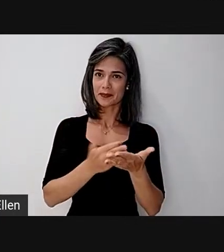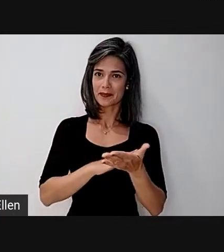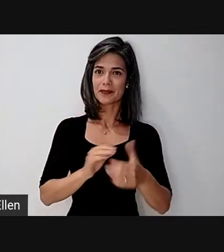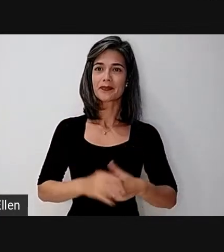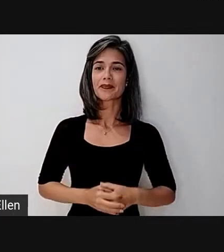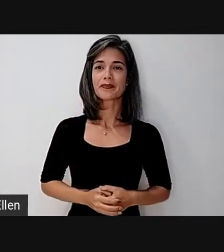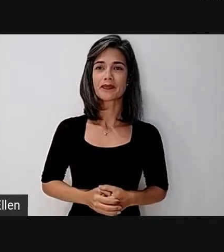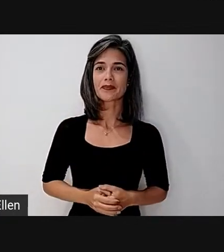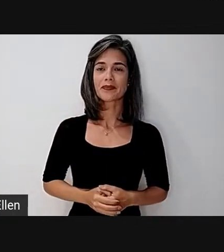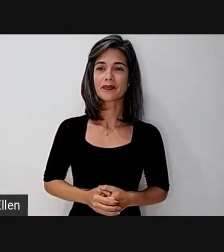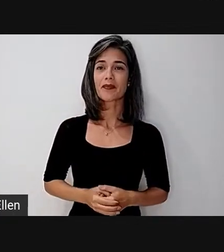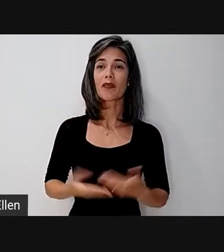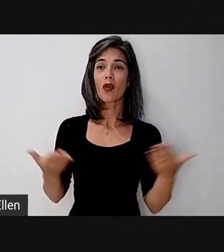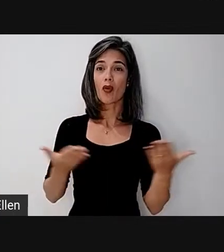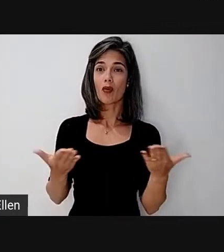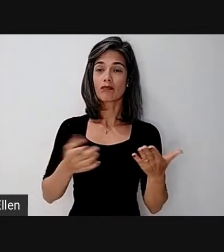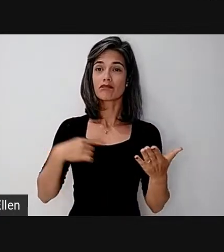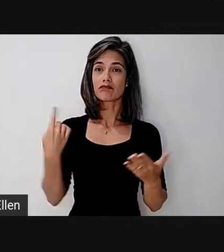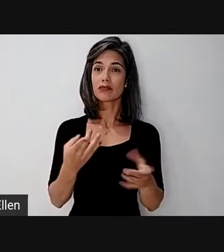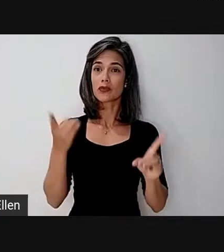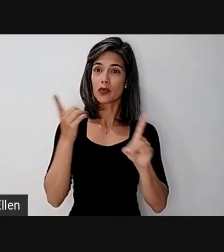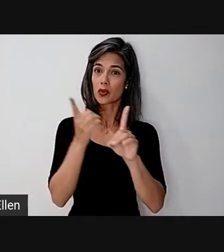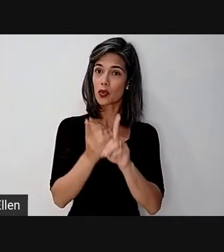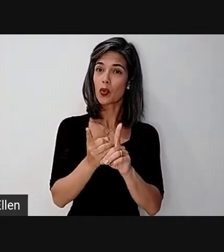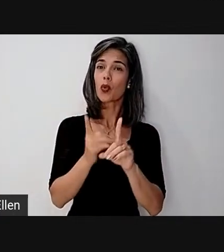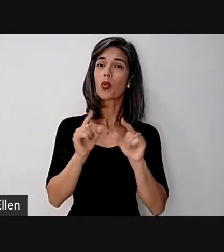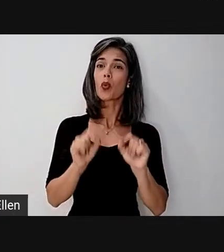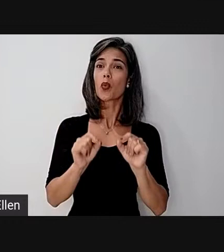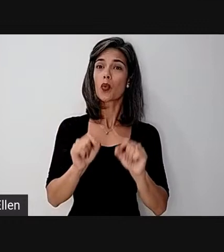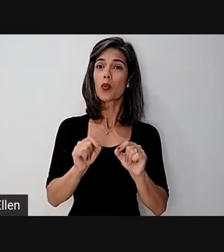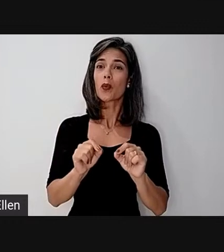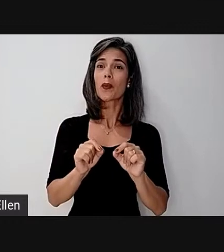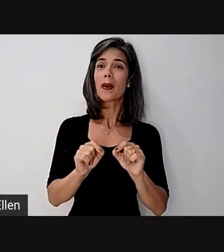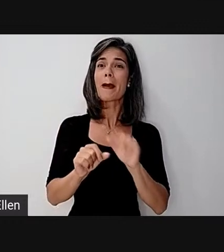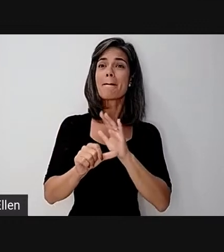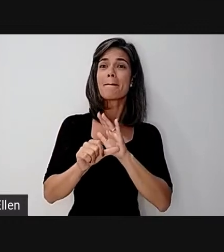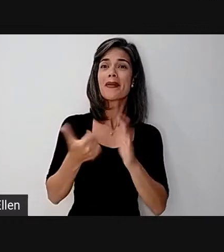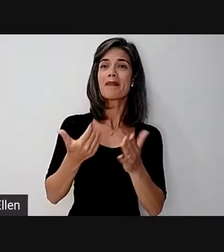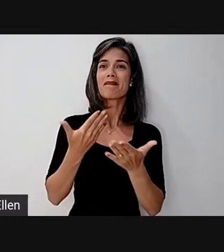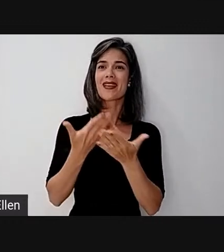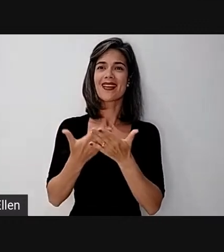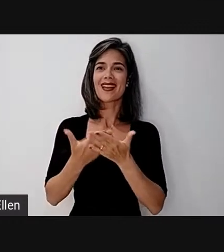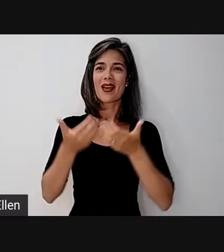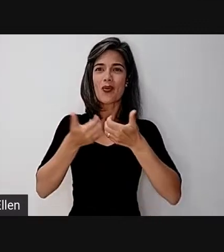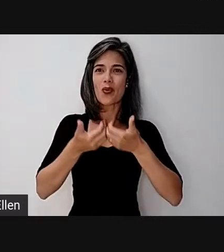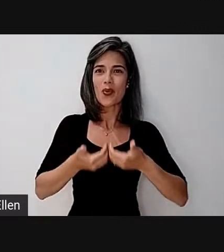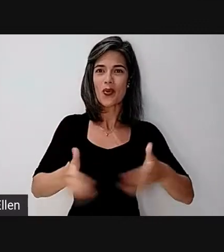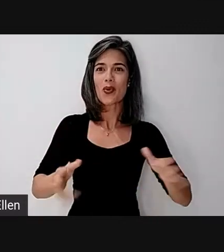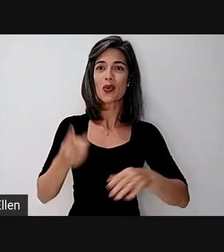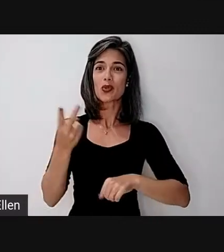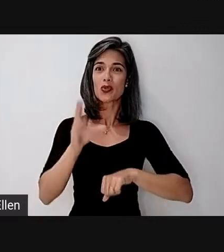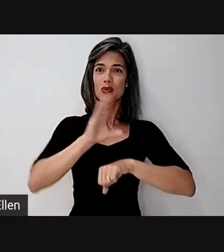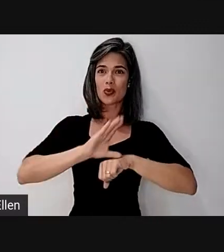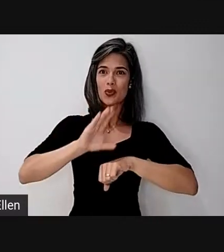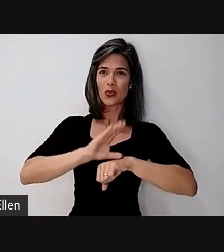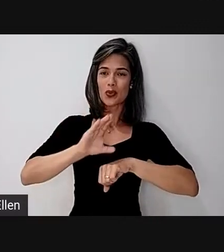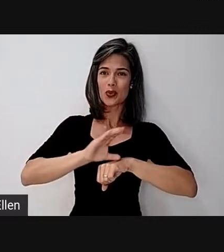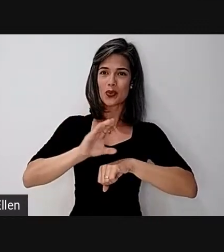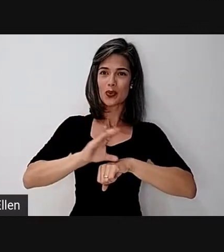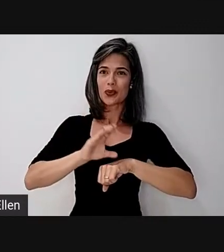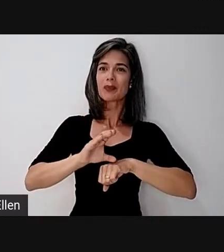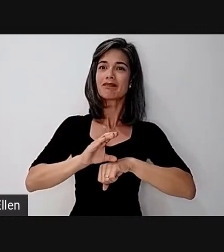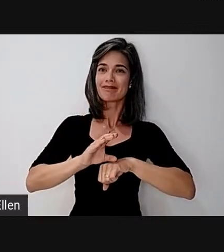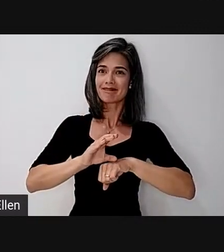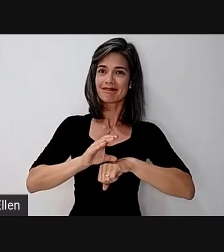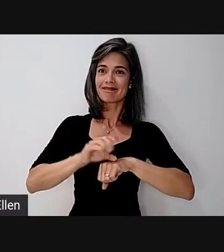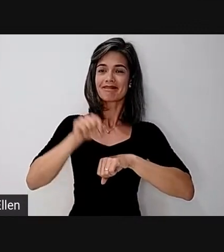nós nos encontramos aqui para a nossa aula inaugural dos dois cursos por meio dessa